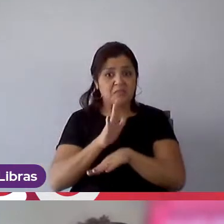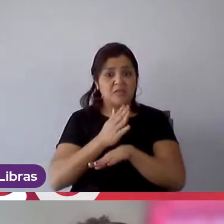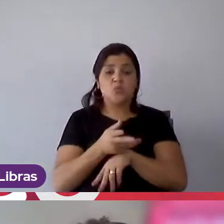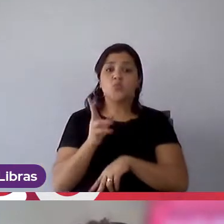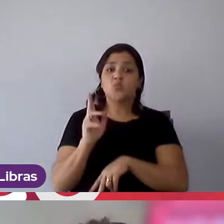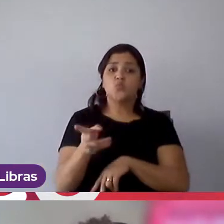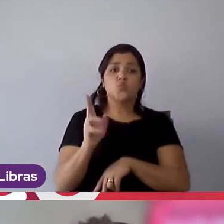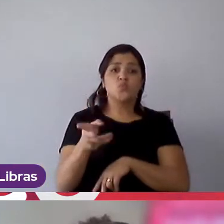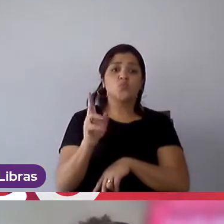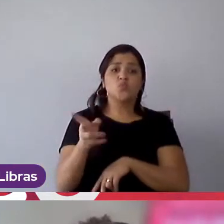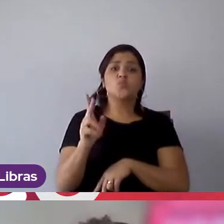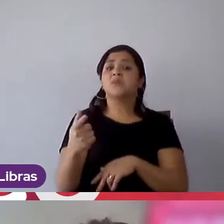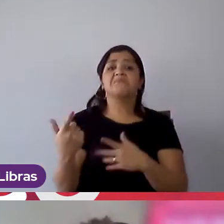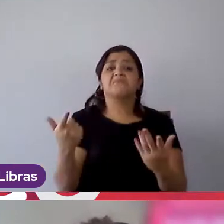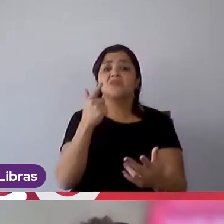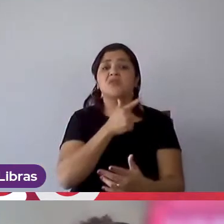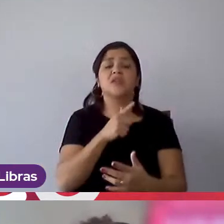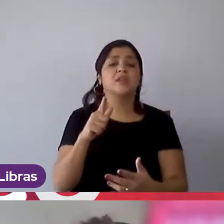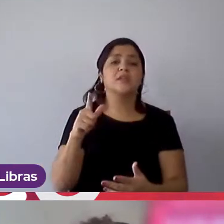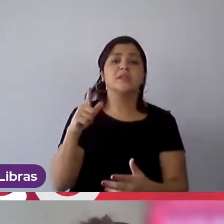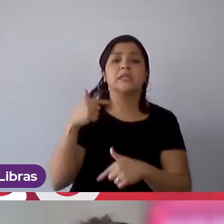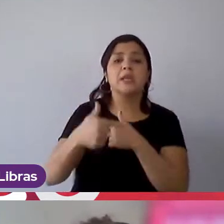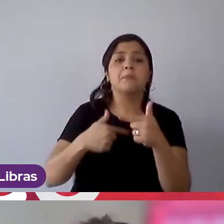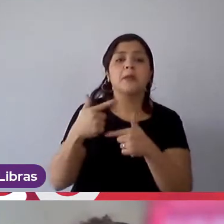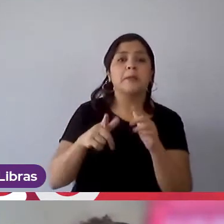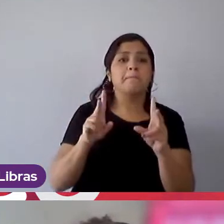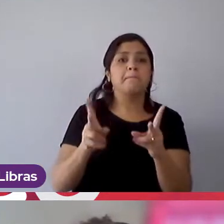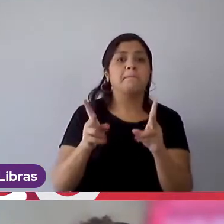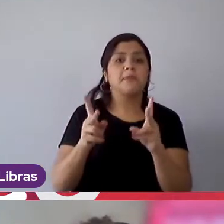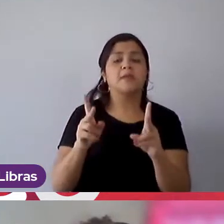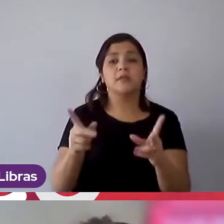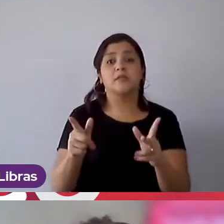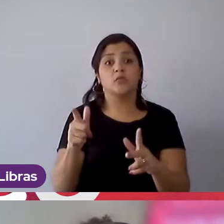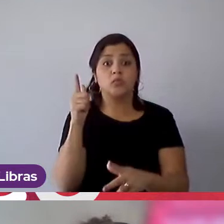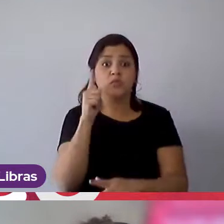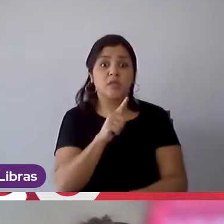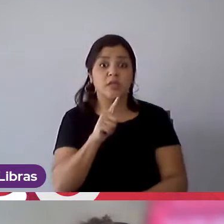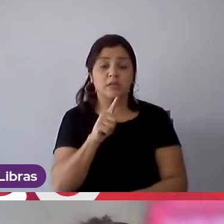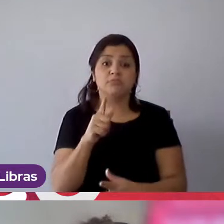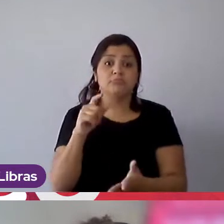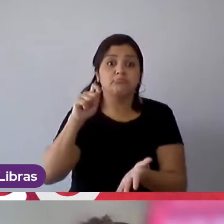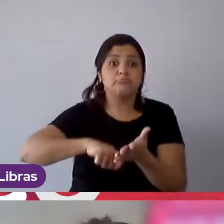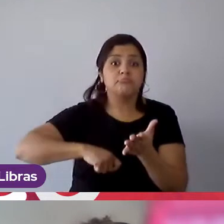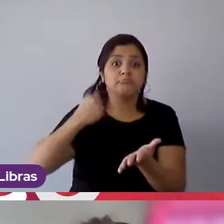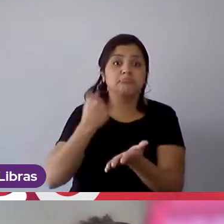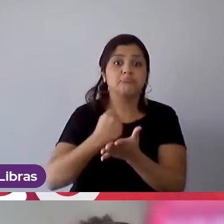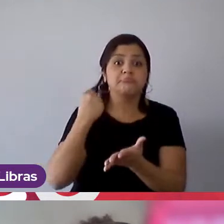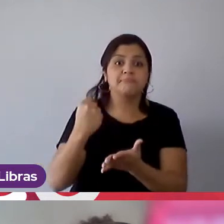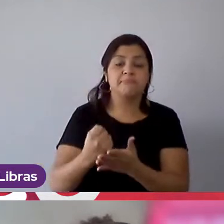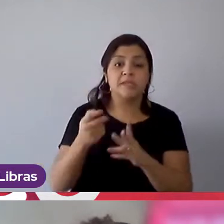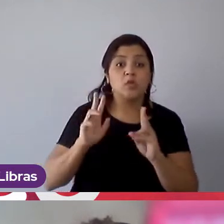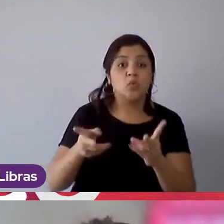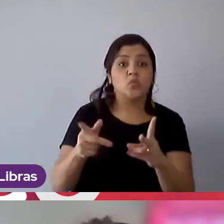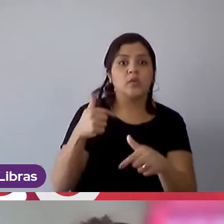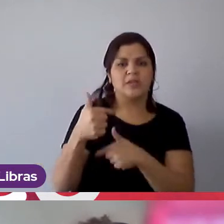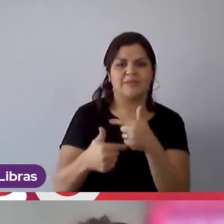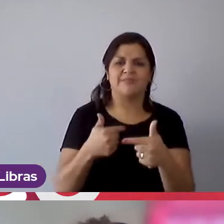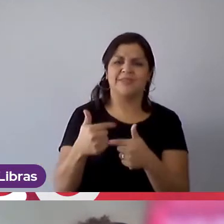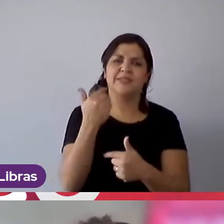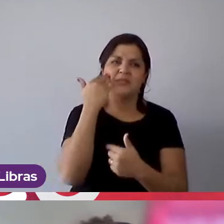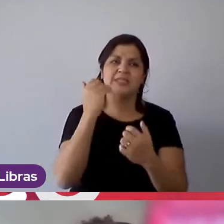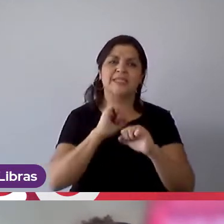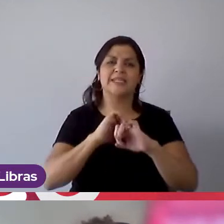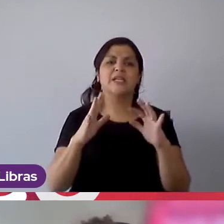quem não te garante que você vai futuramente ser efetivado e continuar na companhia, então entenda primeiramente